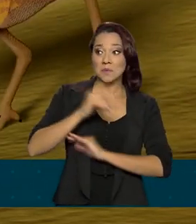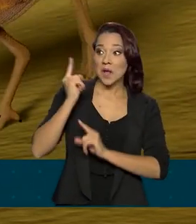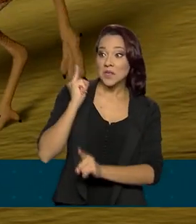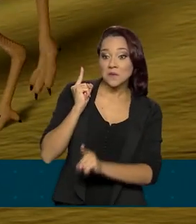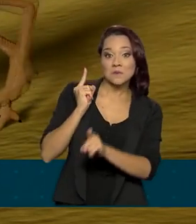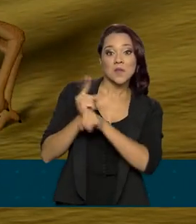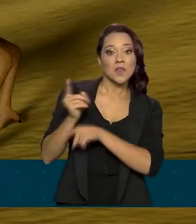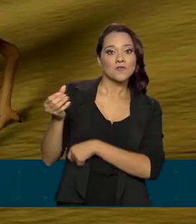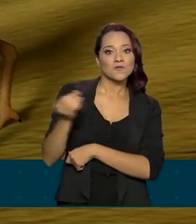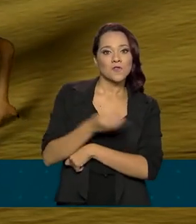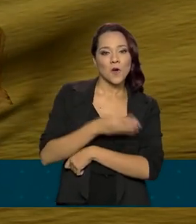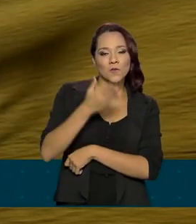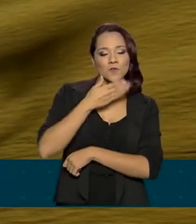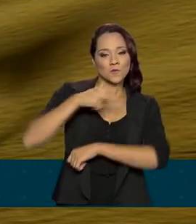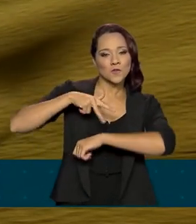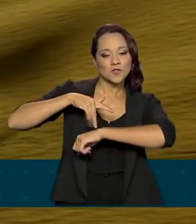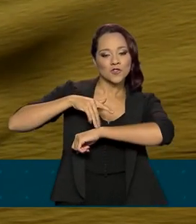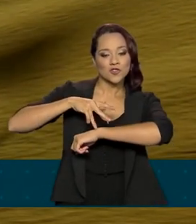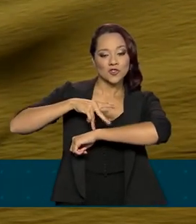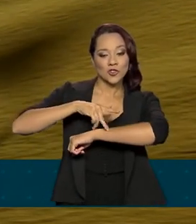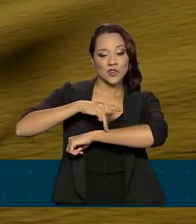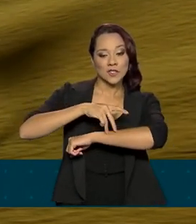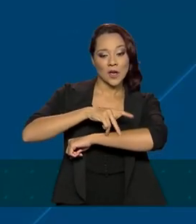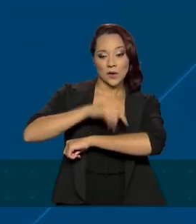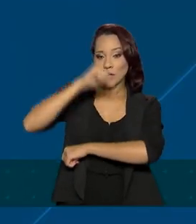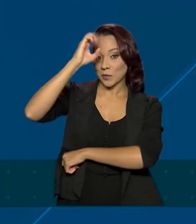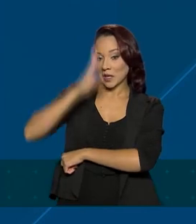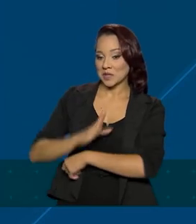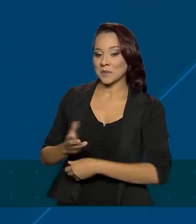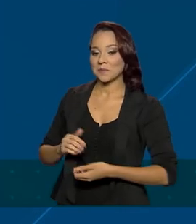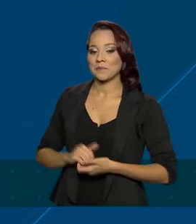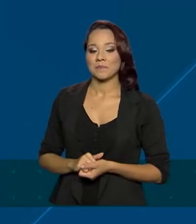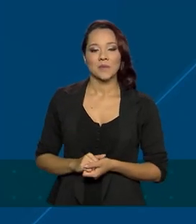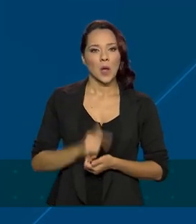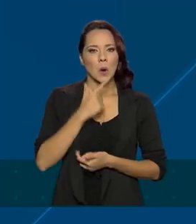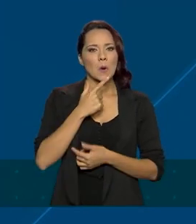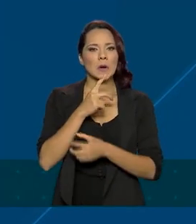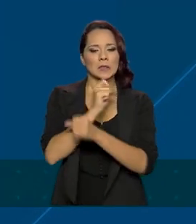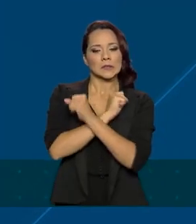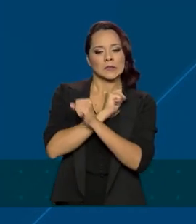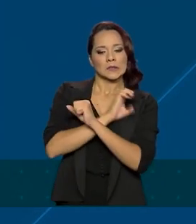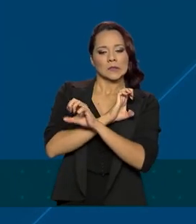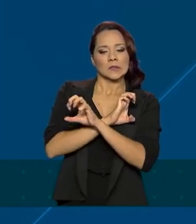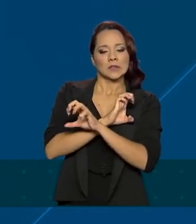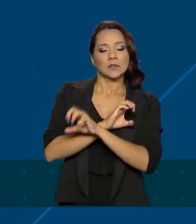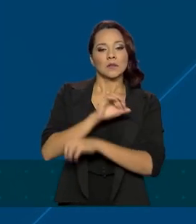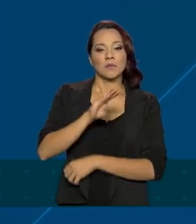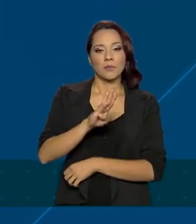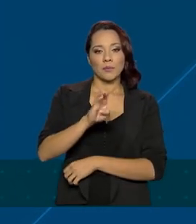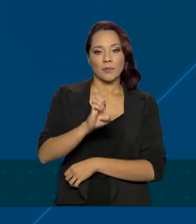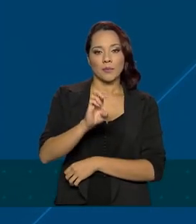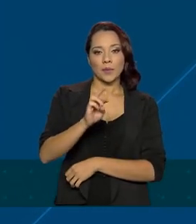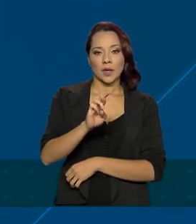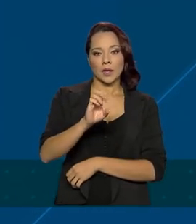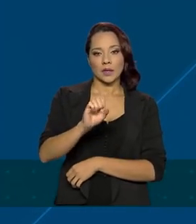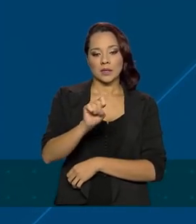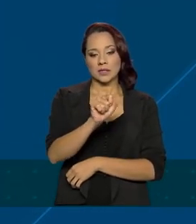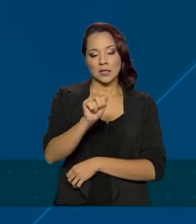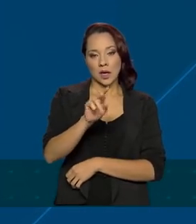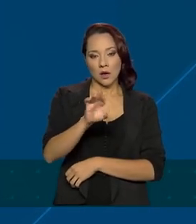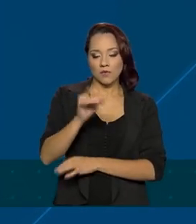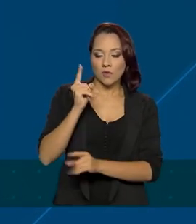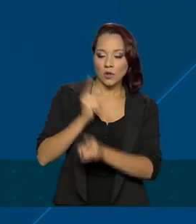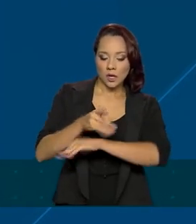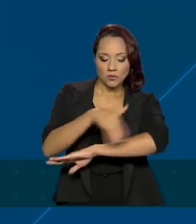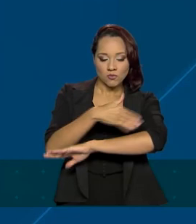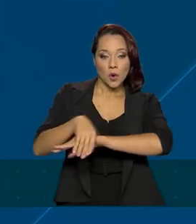descoberta de uma nova espécie de dinossauro aqui no Brasil. O esqueleto de Berta saura Leopoldini foi encontrado em um trecho